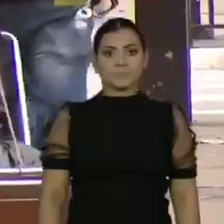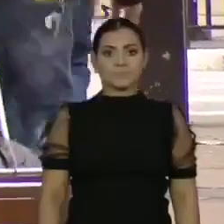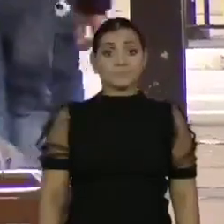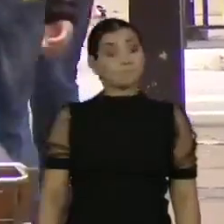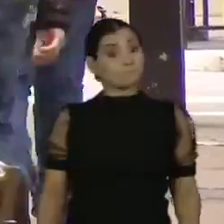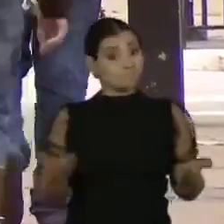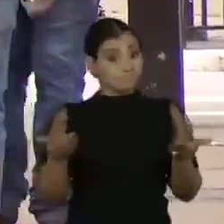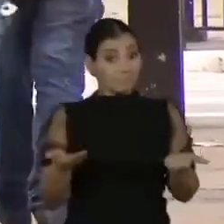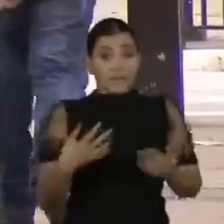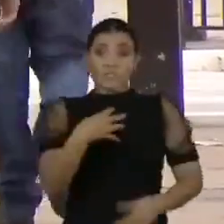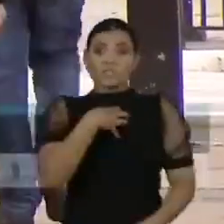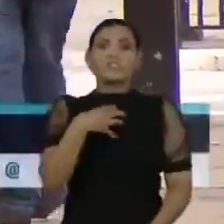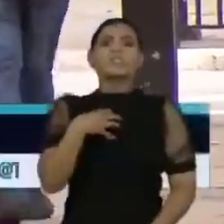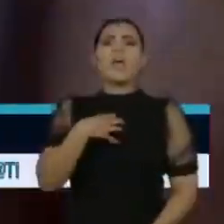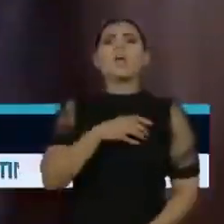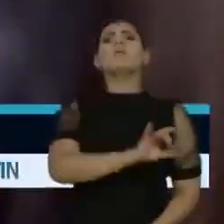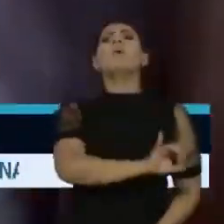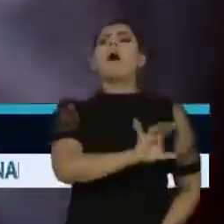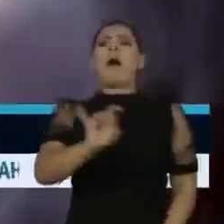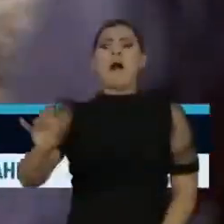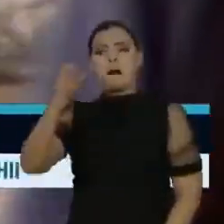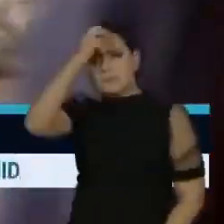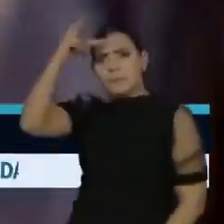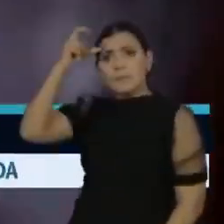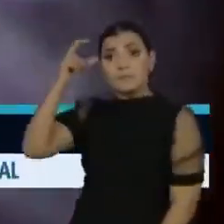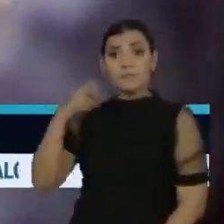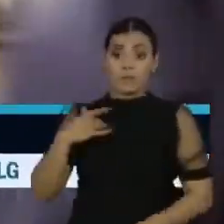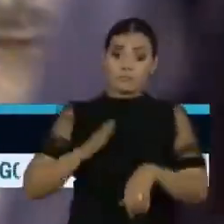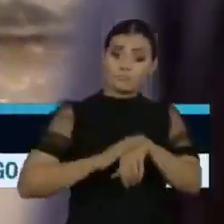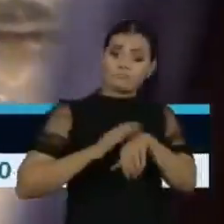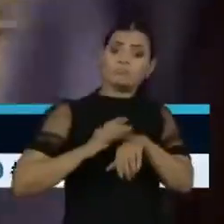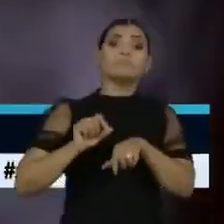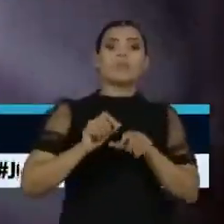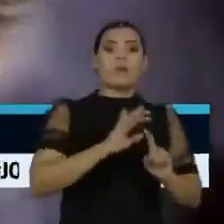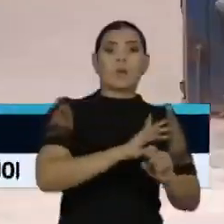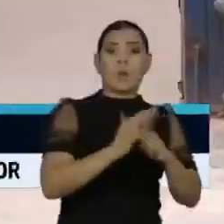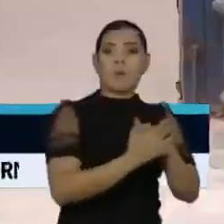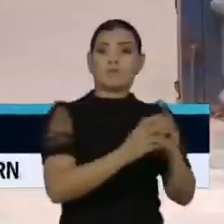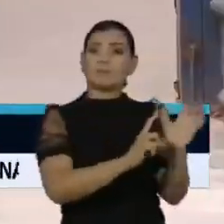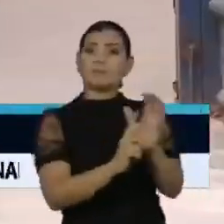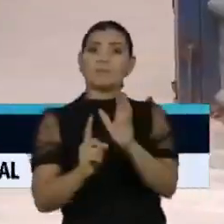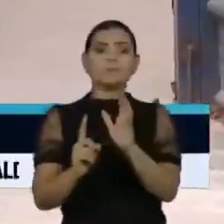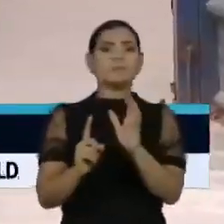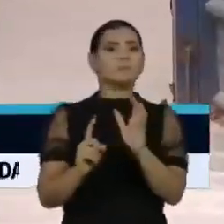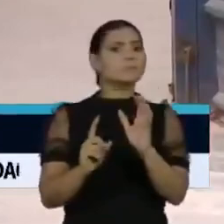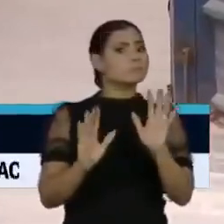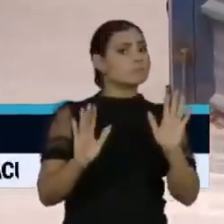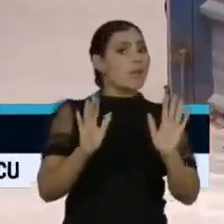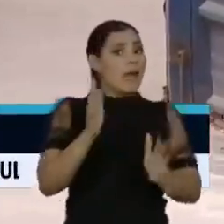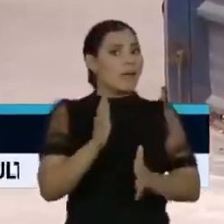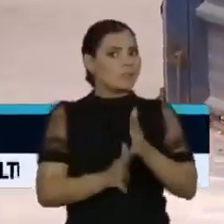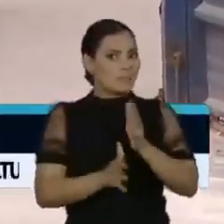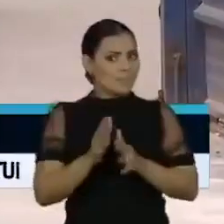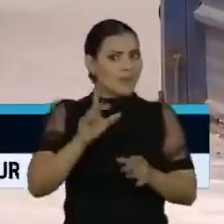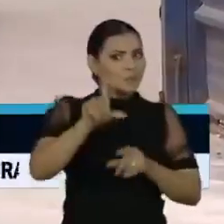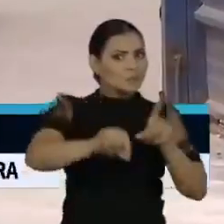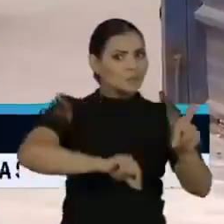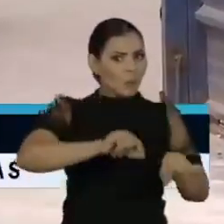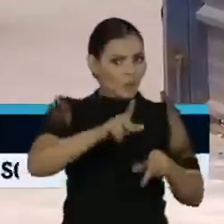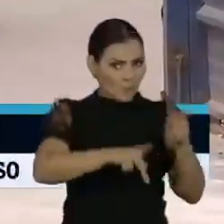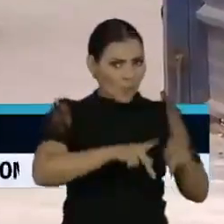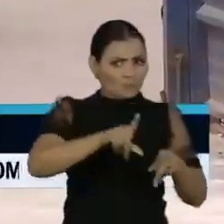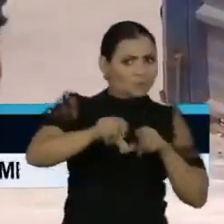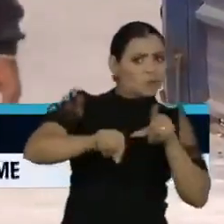A forma como cada prefeito lida com a pandemia do novo coronavírus deve interferir na escolha do